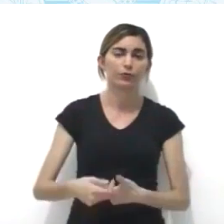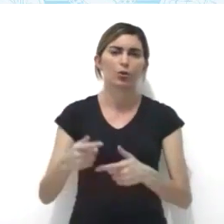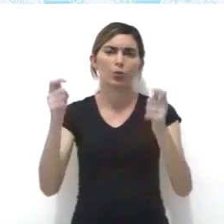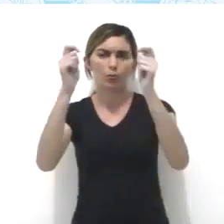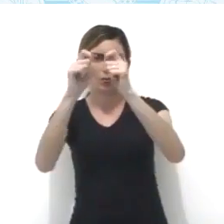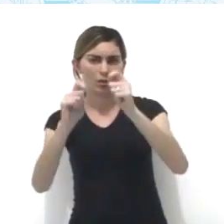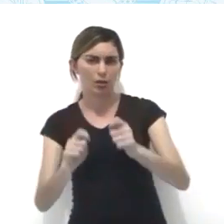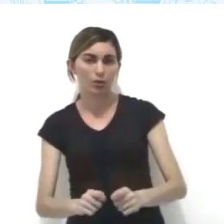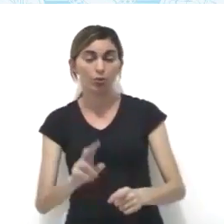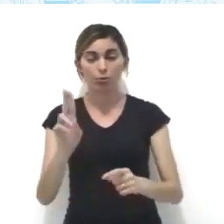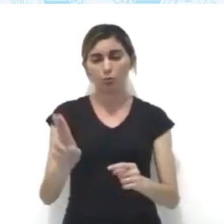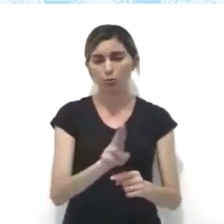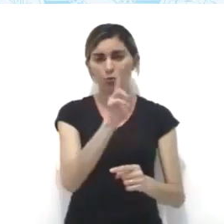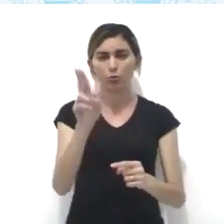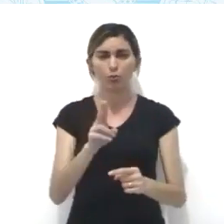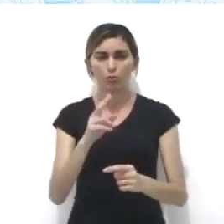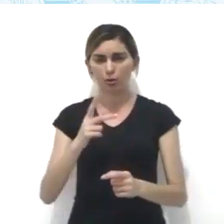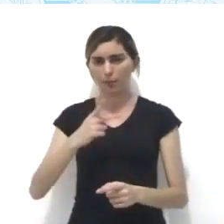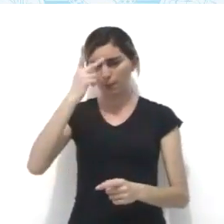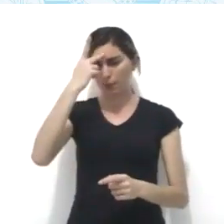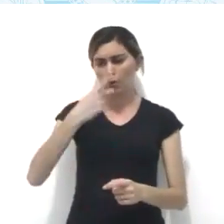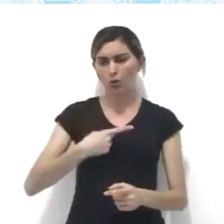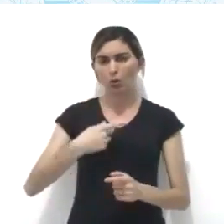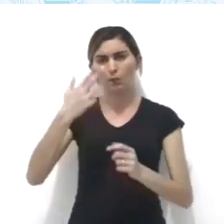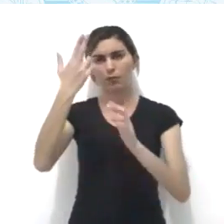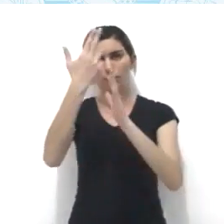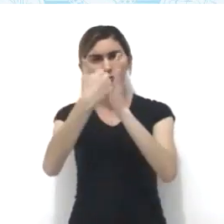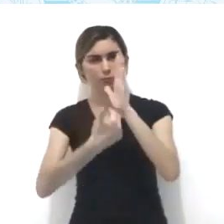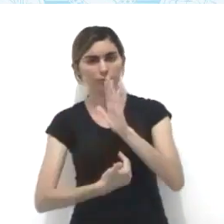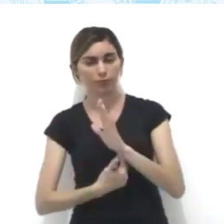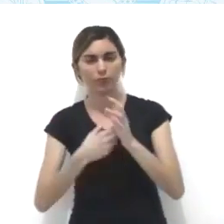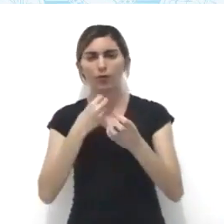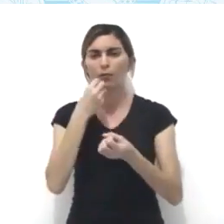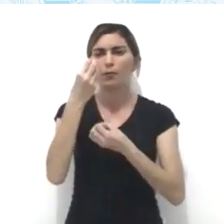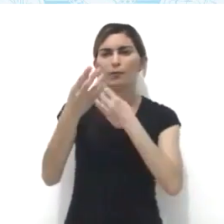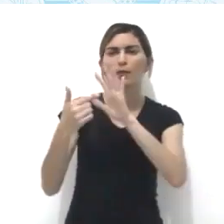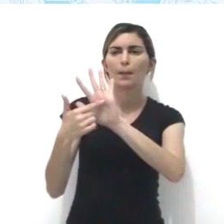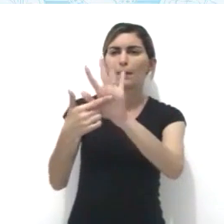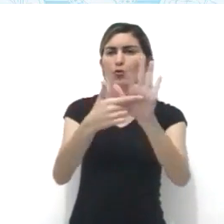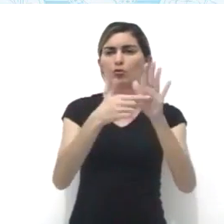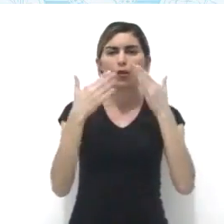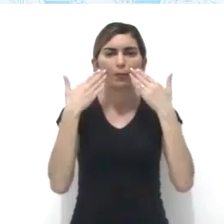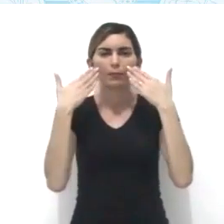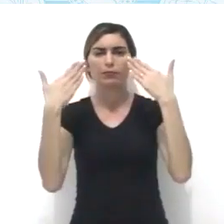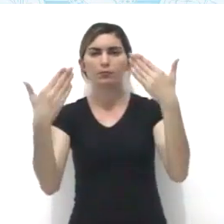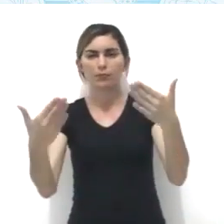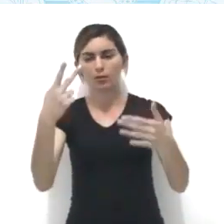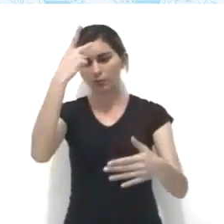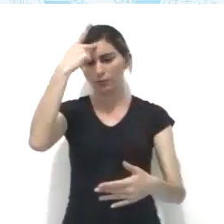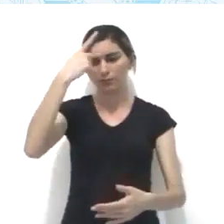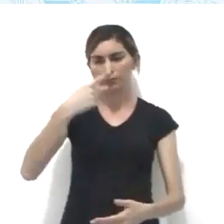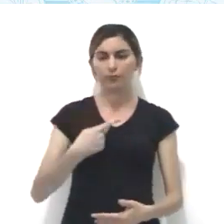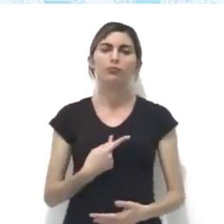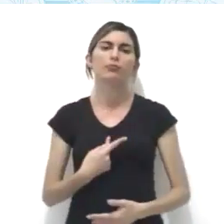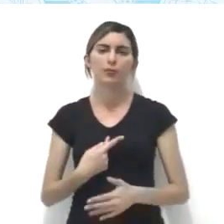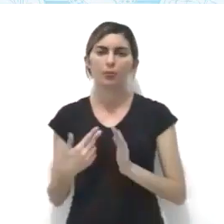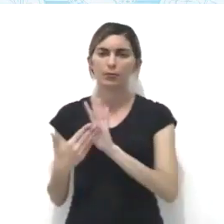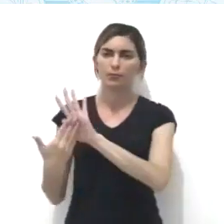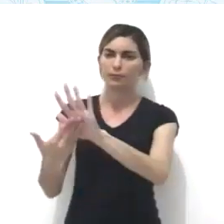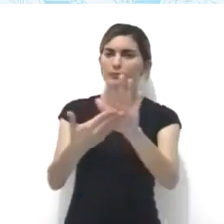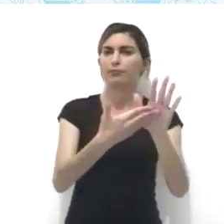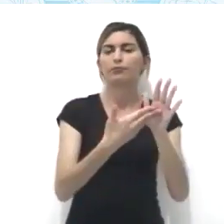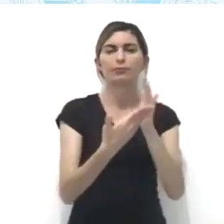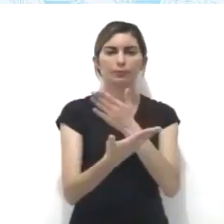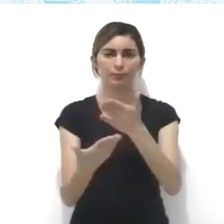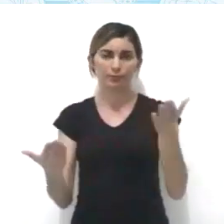Os artistas usam o autorretrato para transmitir a imagem que eles têm de si próprios para o